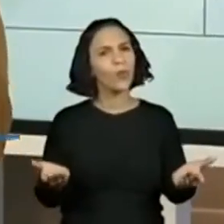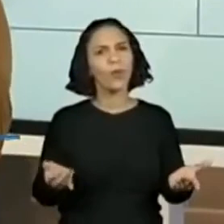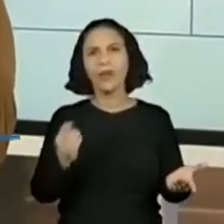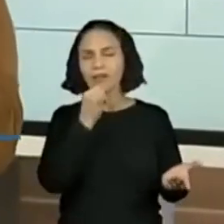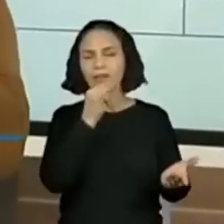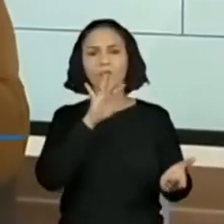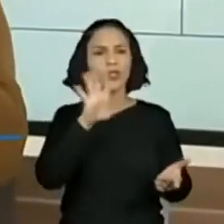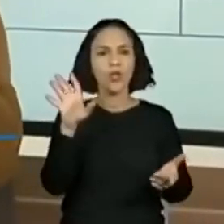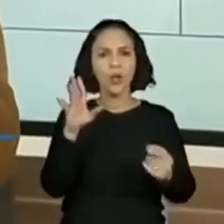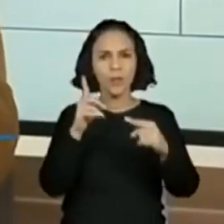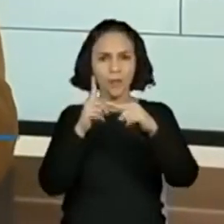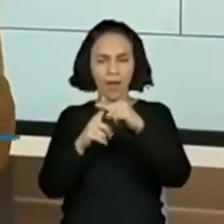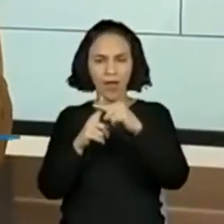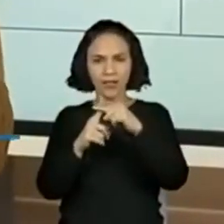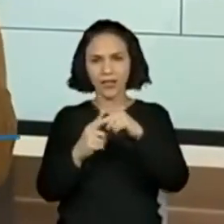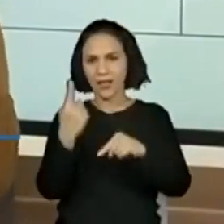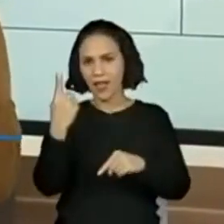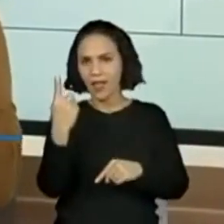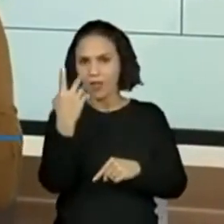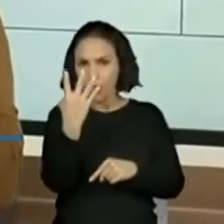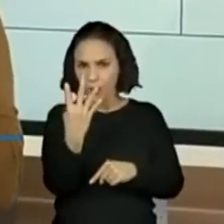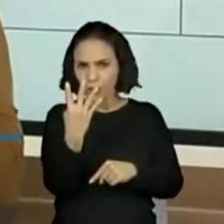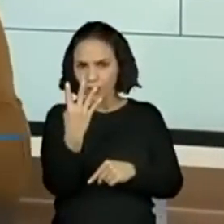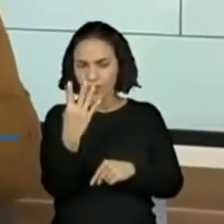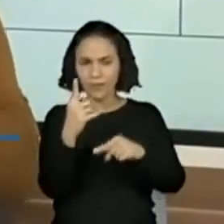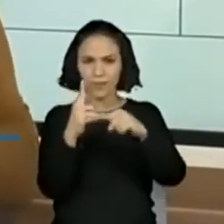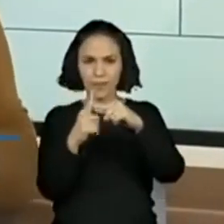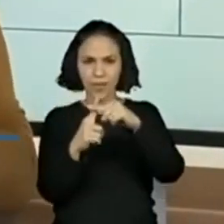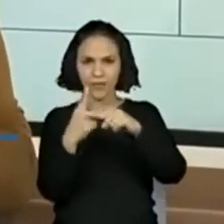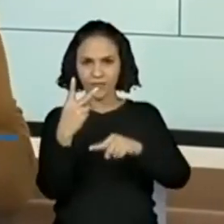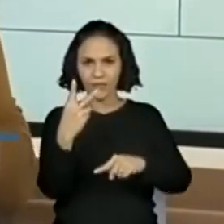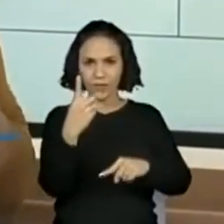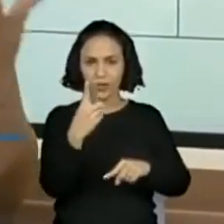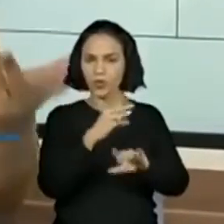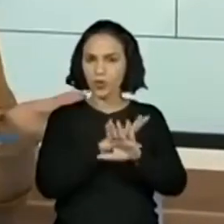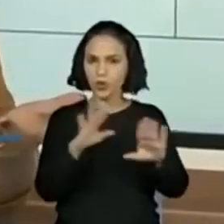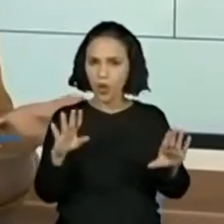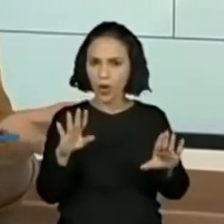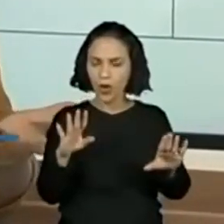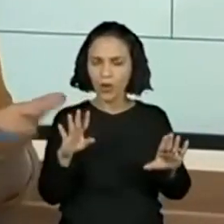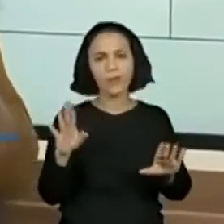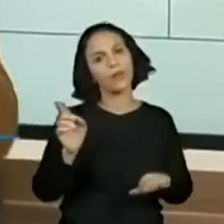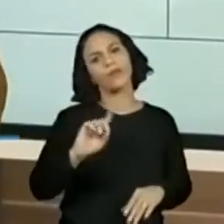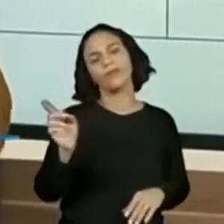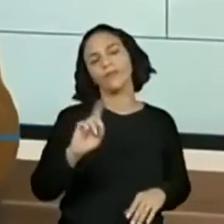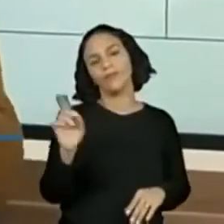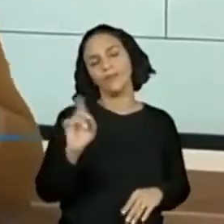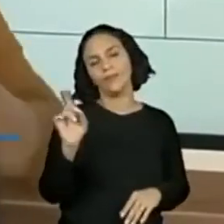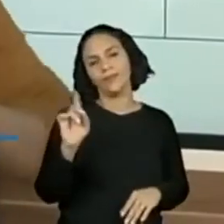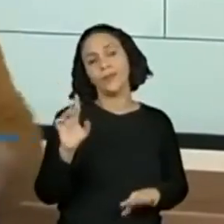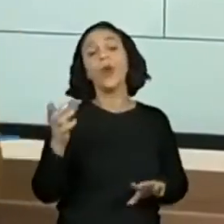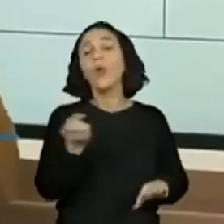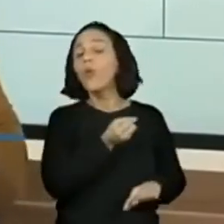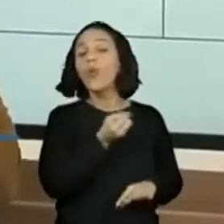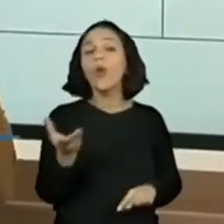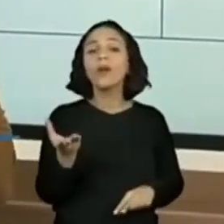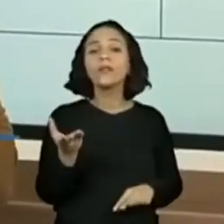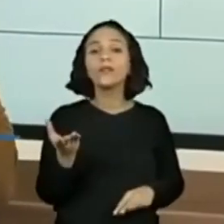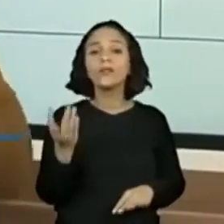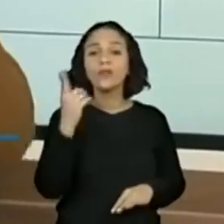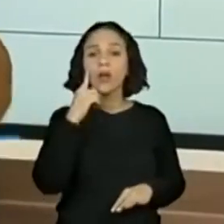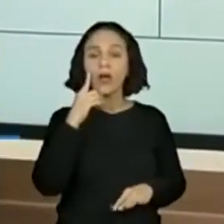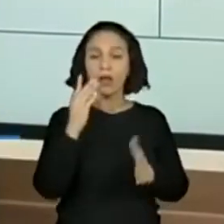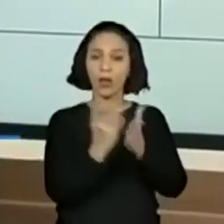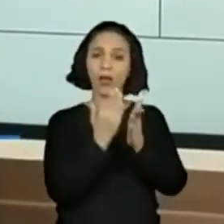gente vai somar 14 e 21? Só isso? Não. Quantos lados tem esse livro?